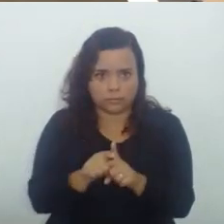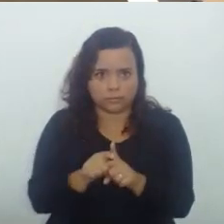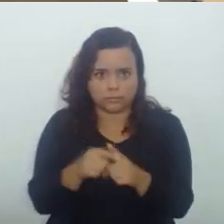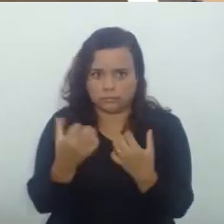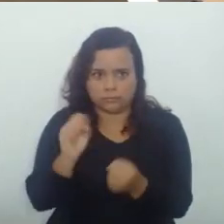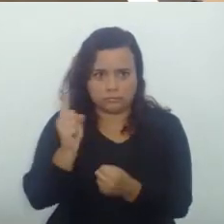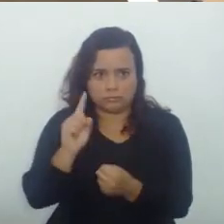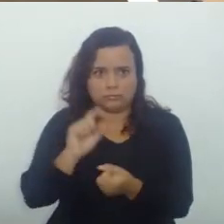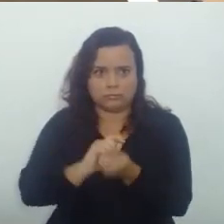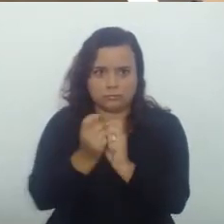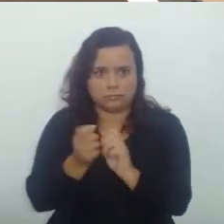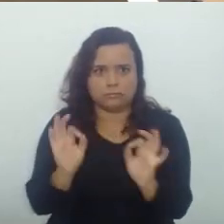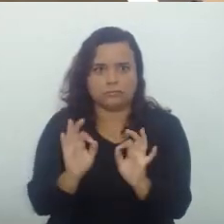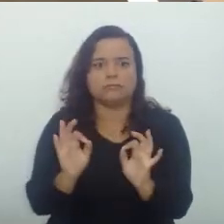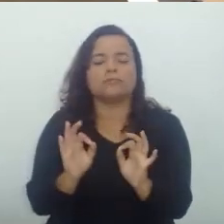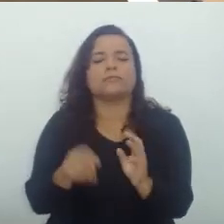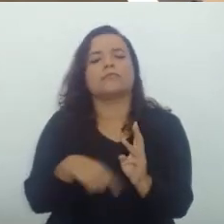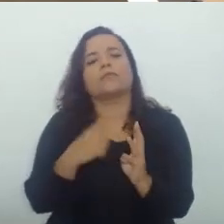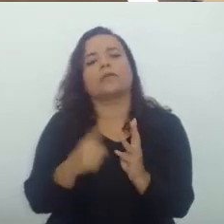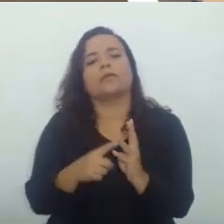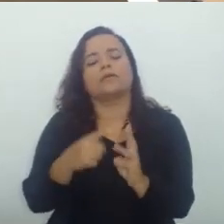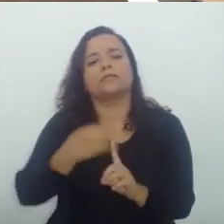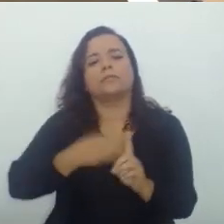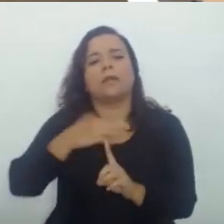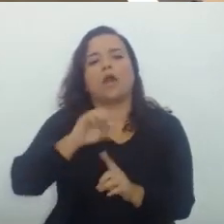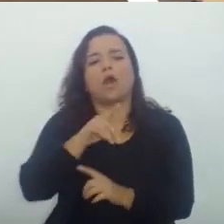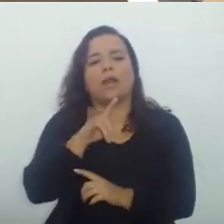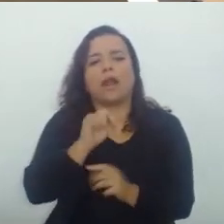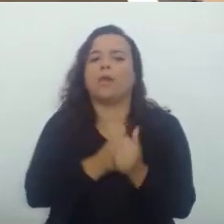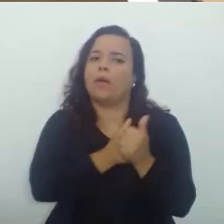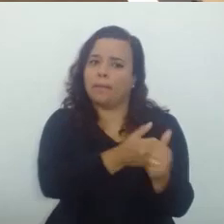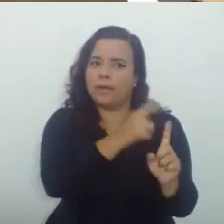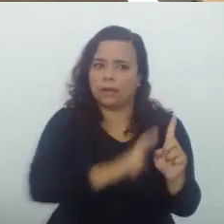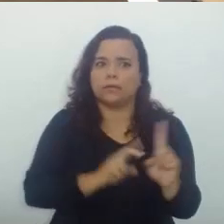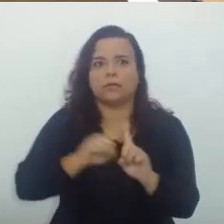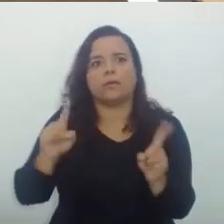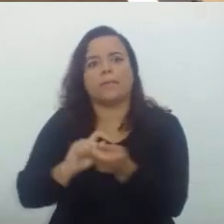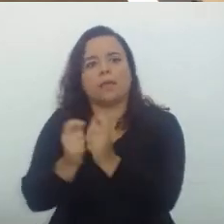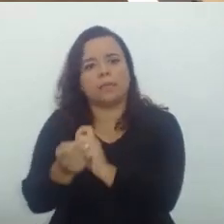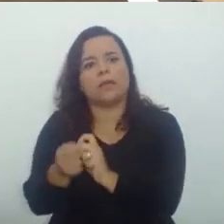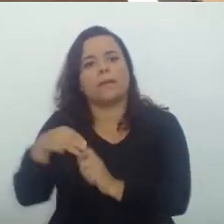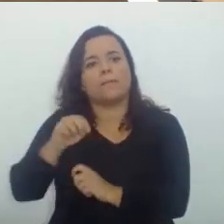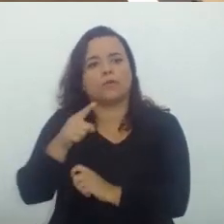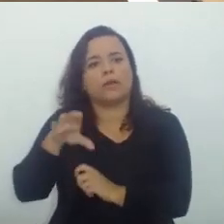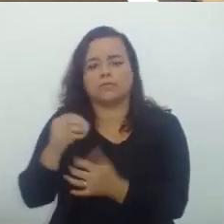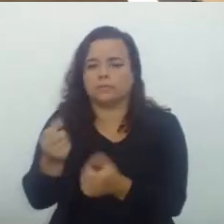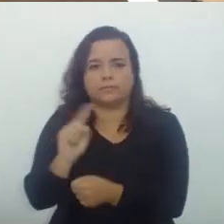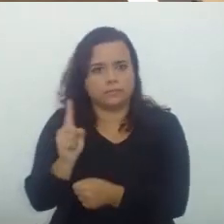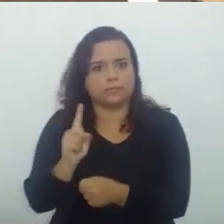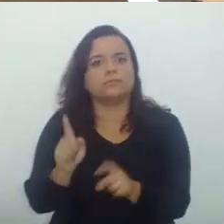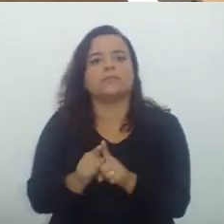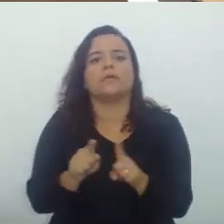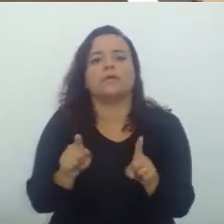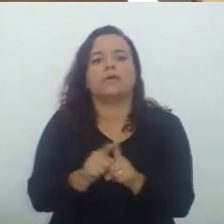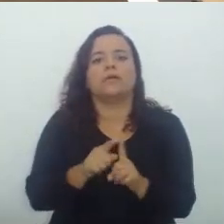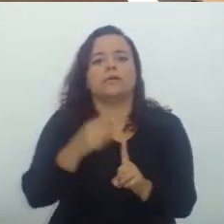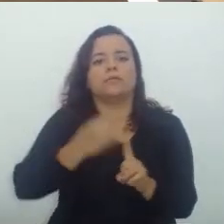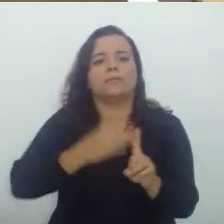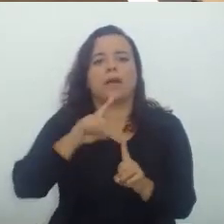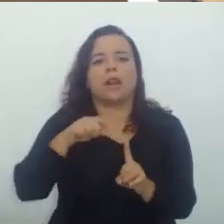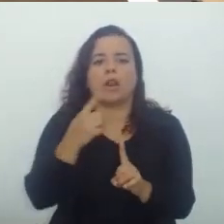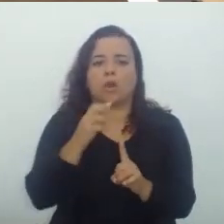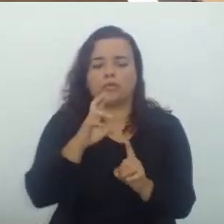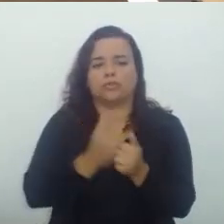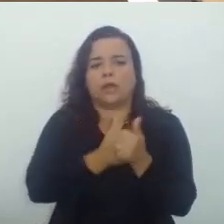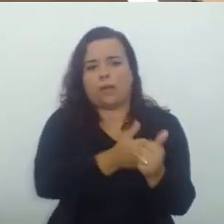Desembargador Cornel Também acompanha O relator Mas não modula Os efeitos Desembargadora Lourdes Acompanha